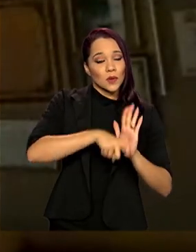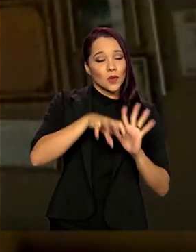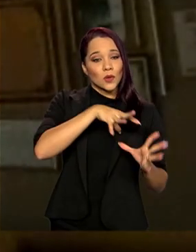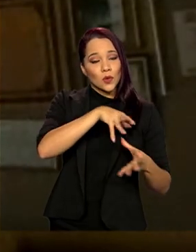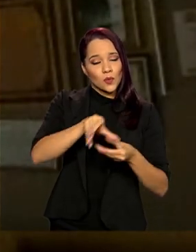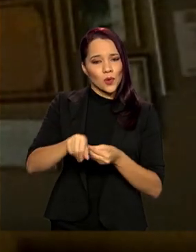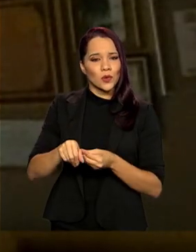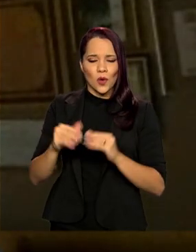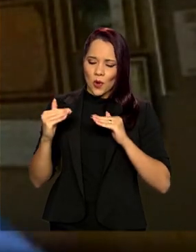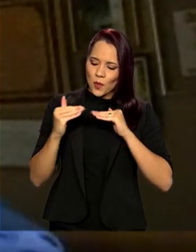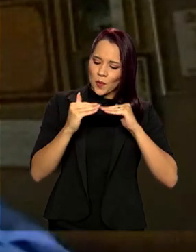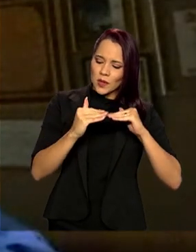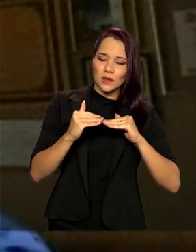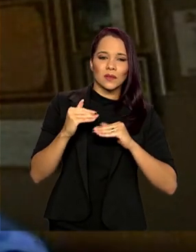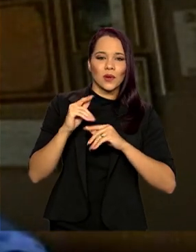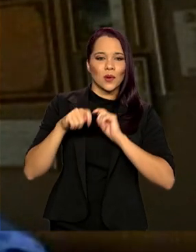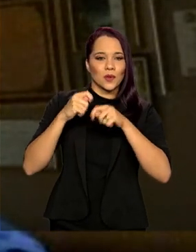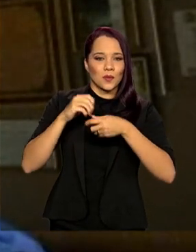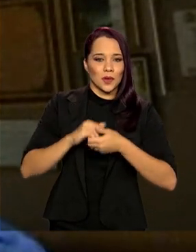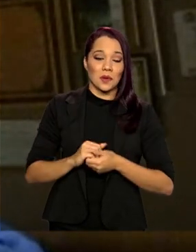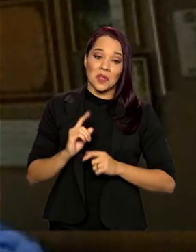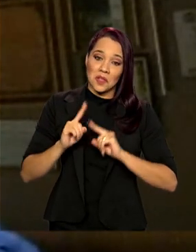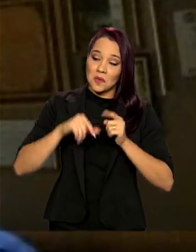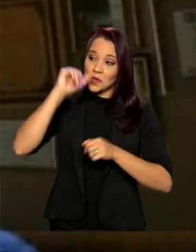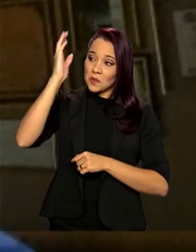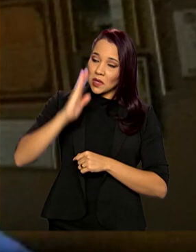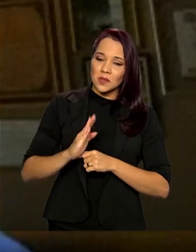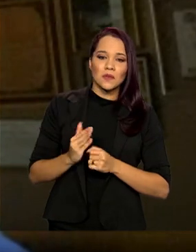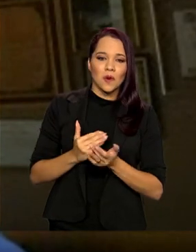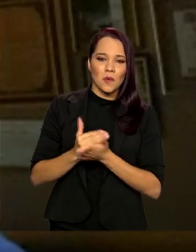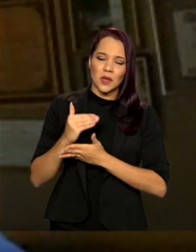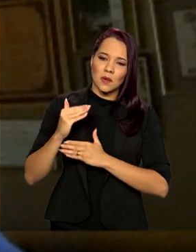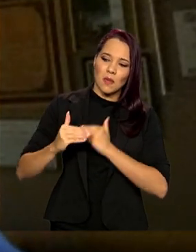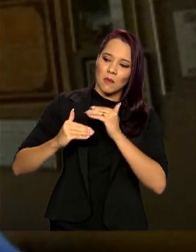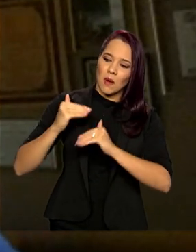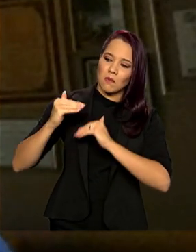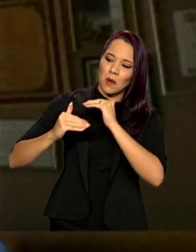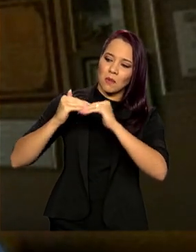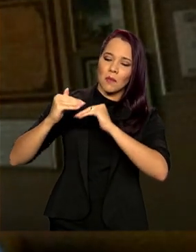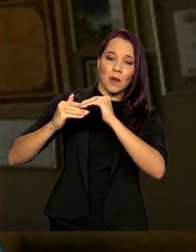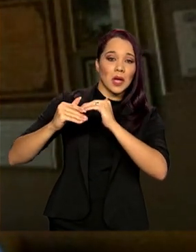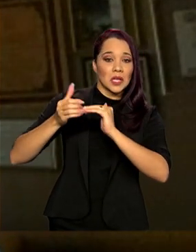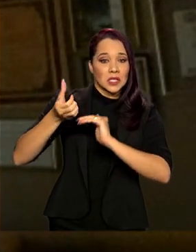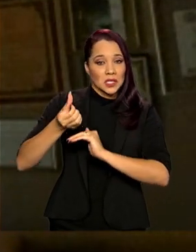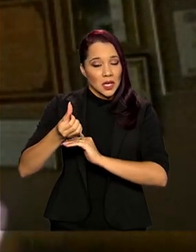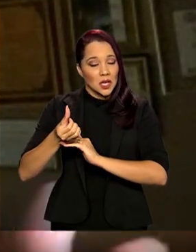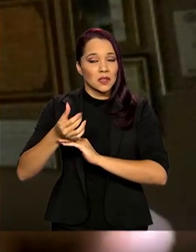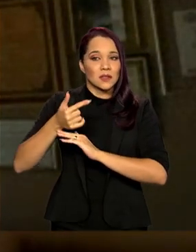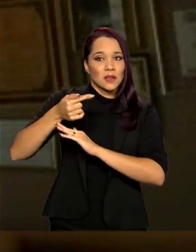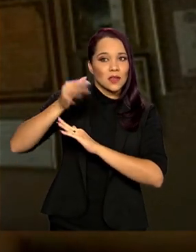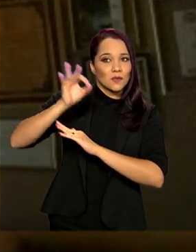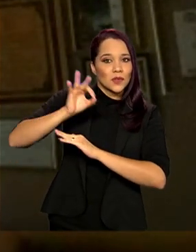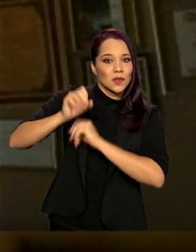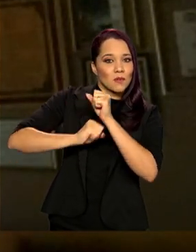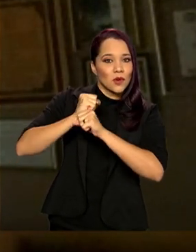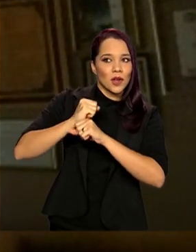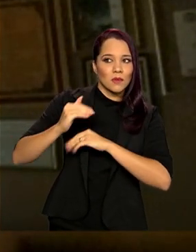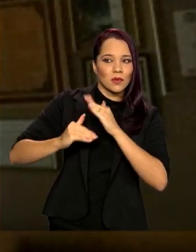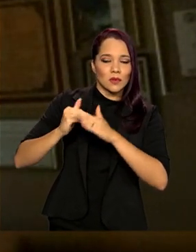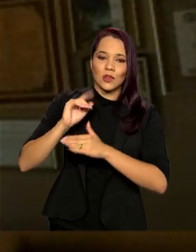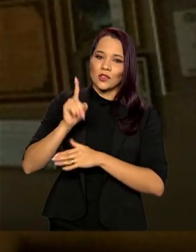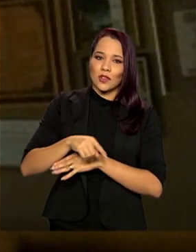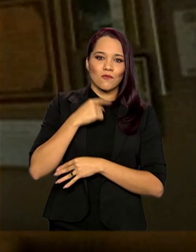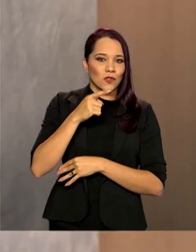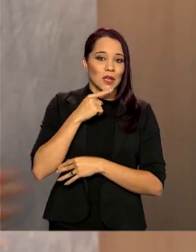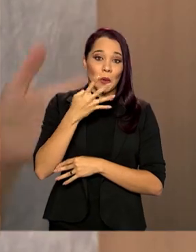compatível com o tamanho da economia. E daí em diante, o Brasil vai voltar a crescer a 6, 7% ao ano, o que nós não fazemos há 40